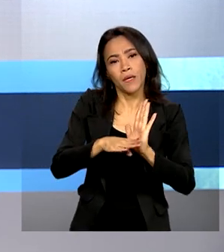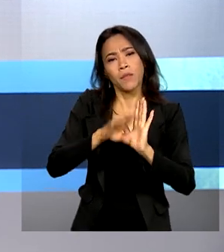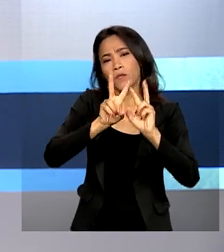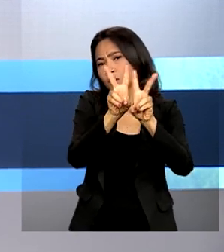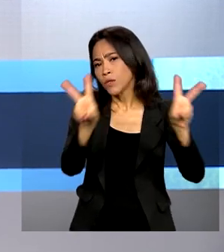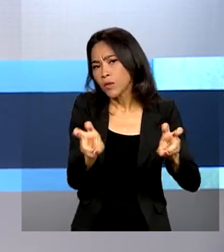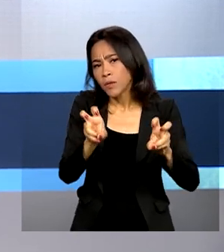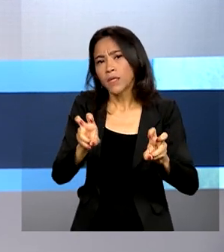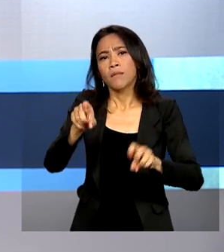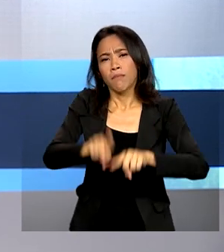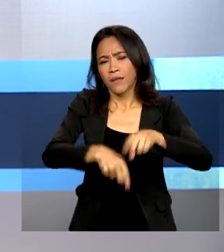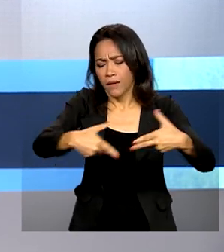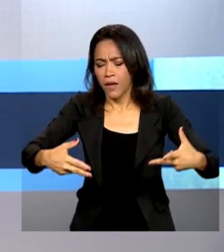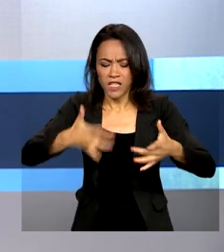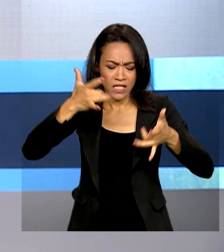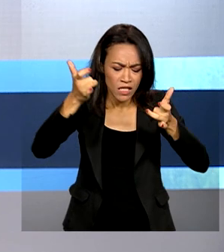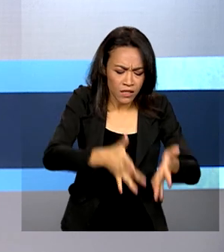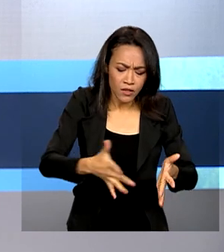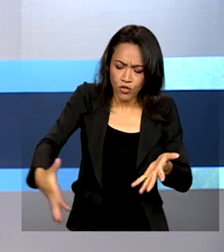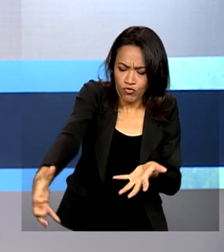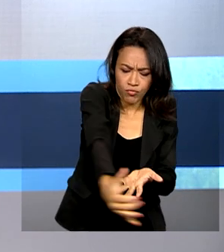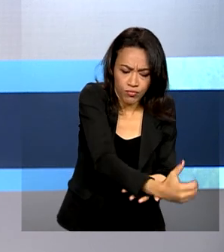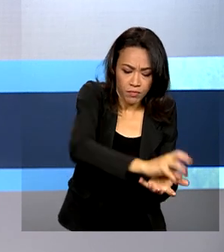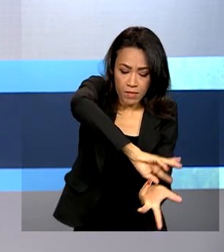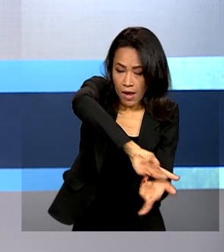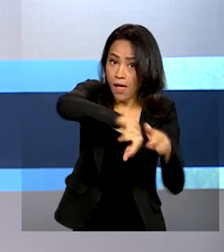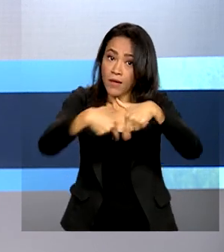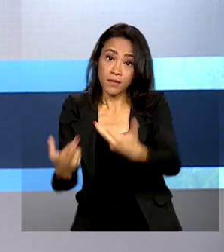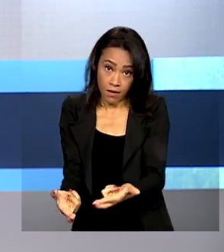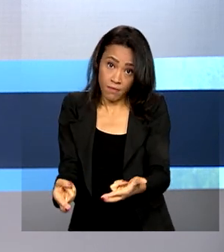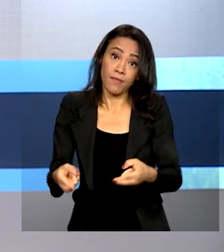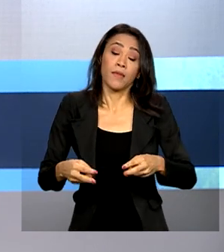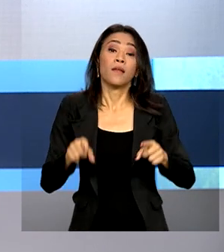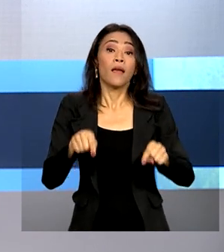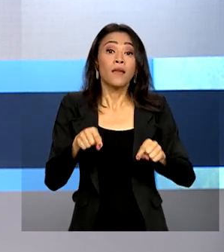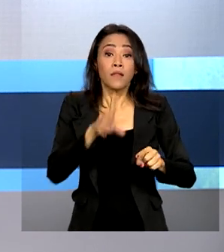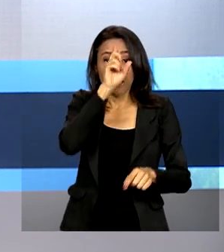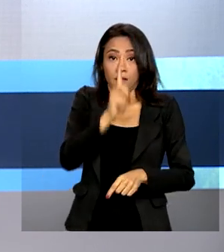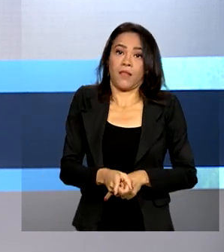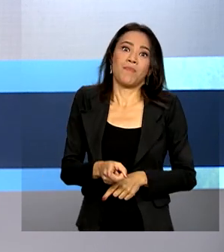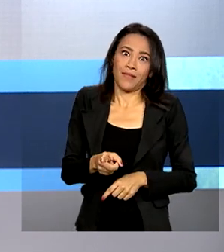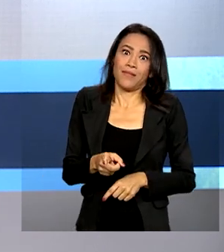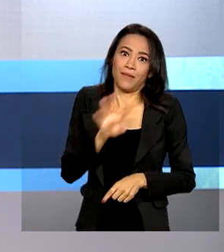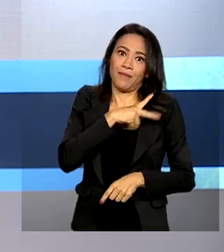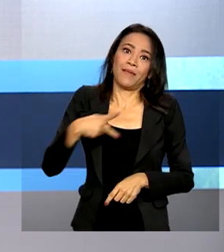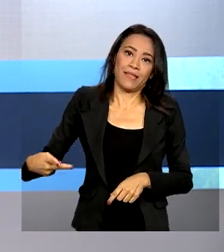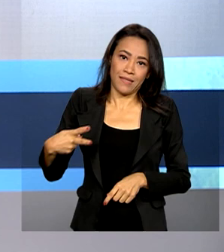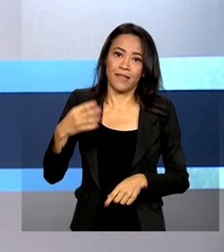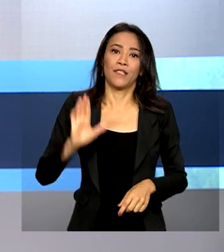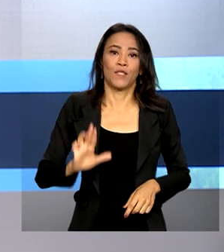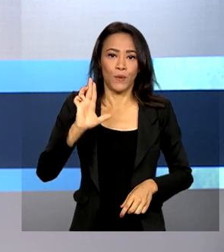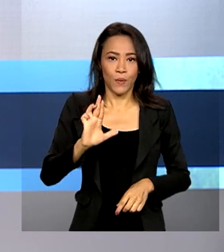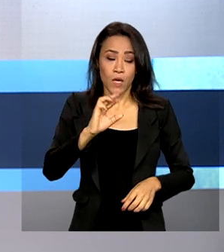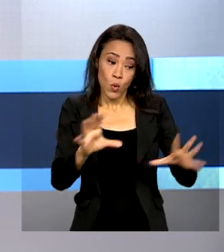produtiva de catadores de materiais reutilizáveis e recicláveis. A medida cumpre determinação do presidente Lula. Um grupo de